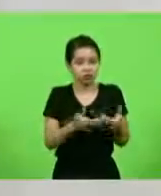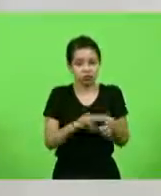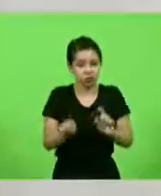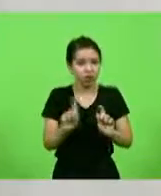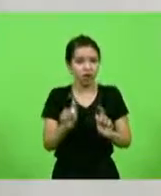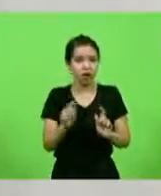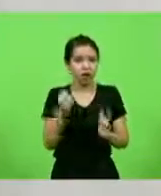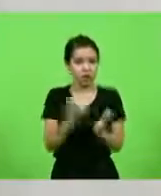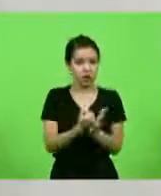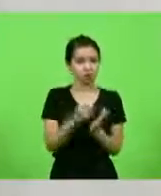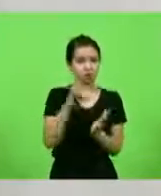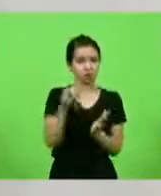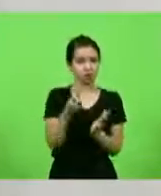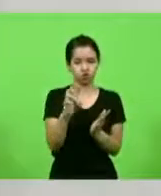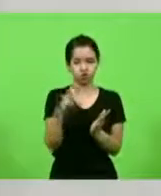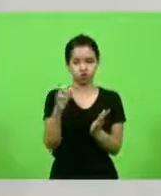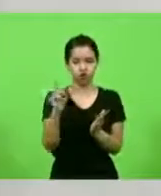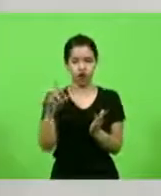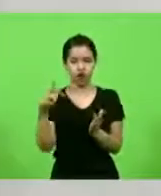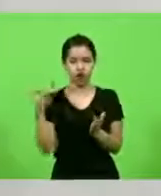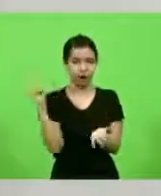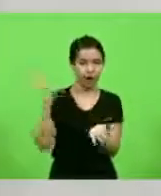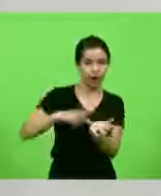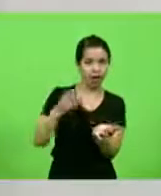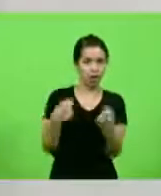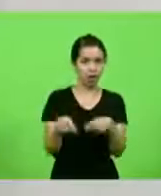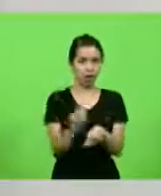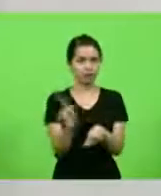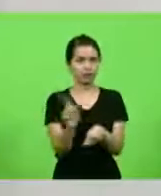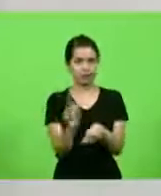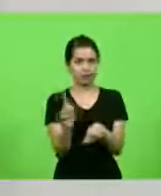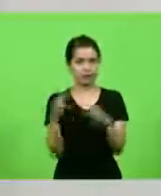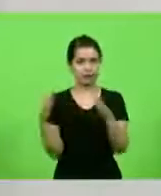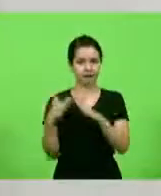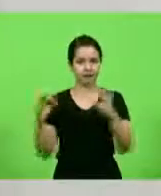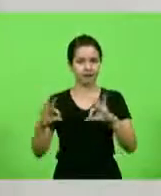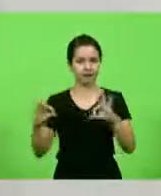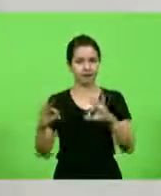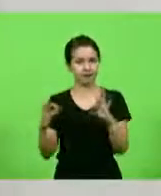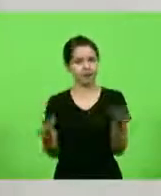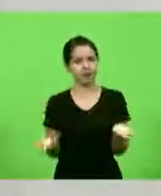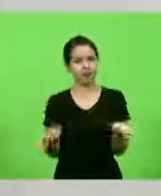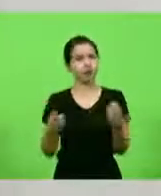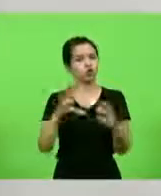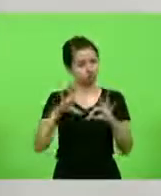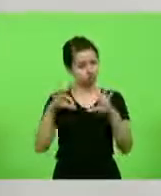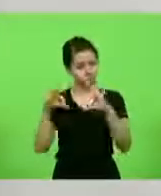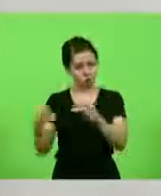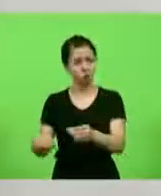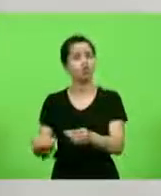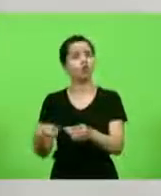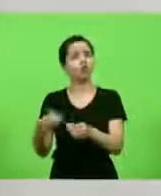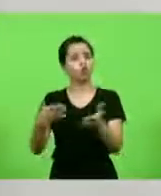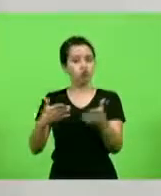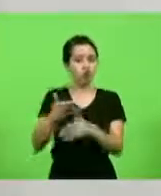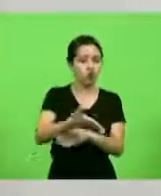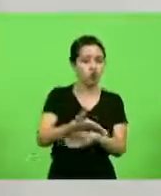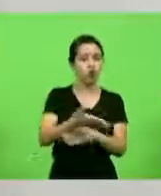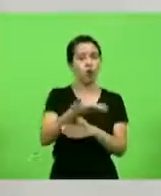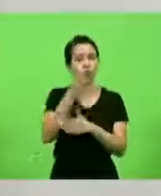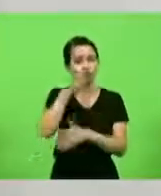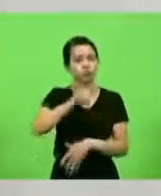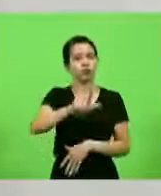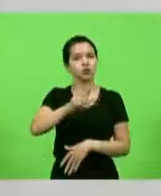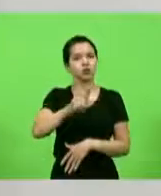garantia real. É essa, sim, todos podem conseguir, até porque, se nós olharmos o histórico dos